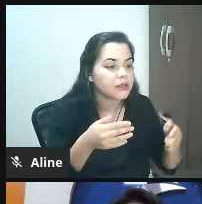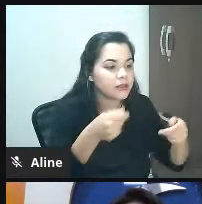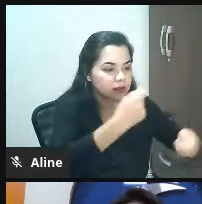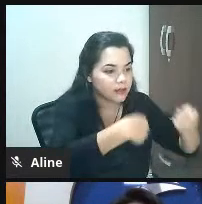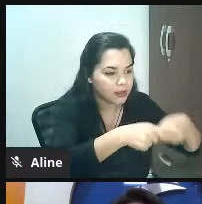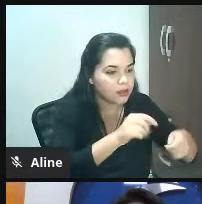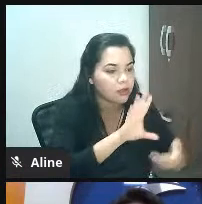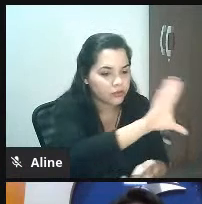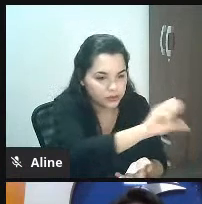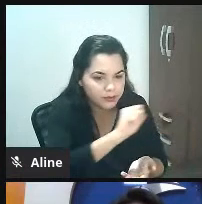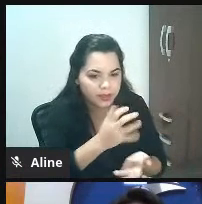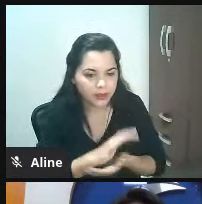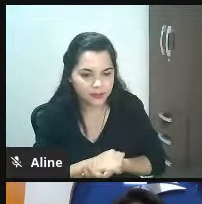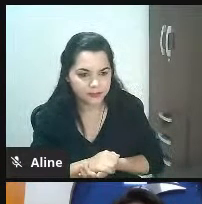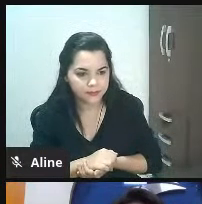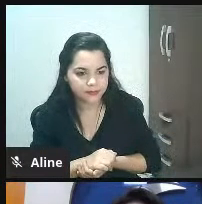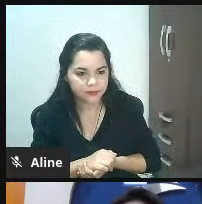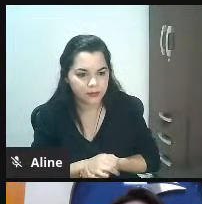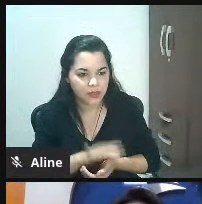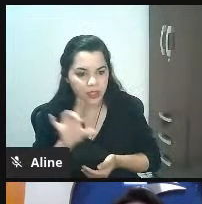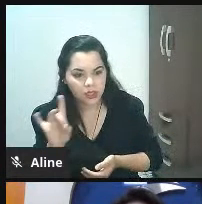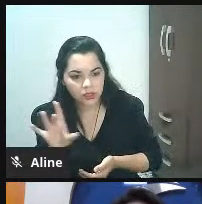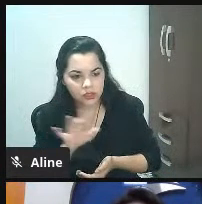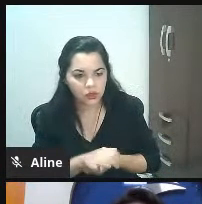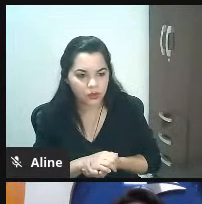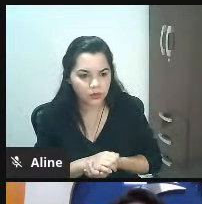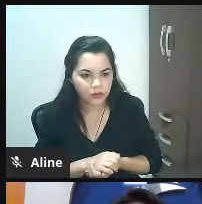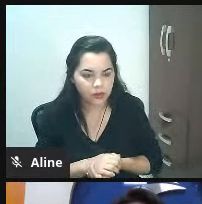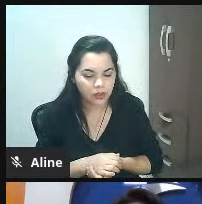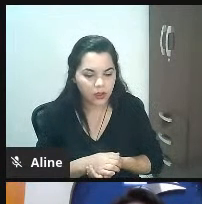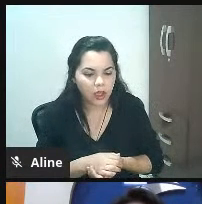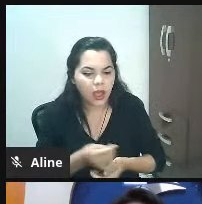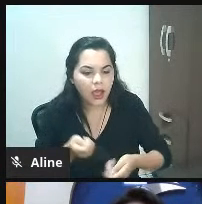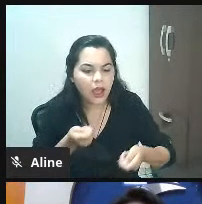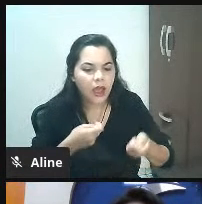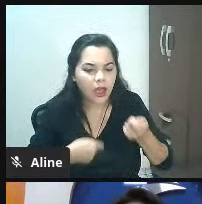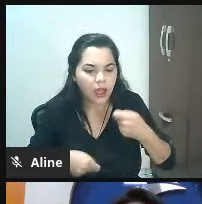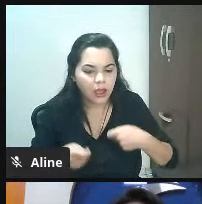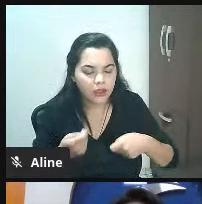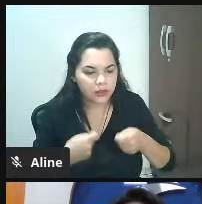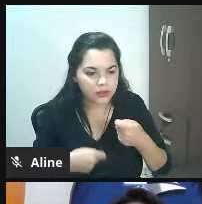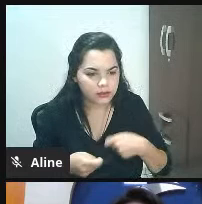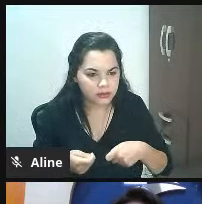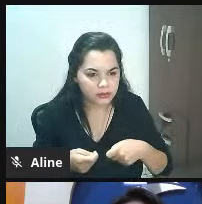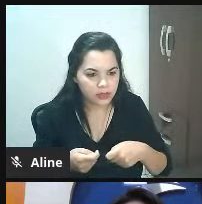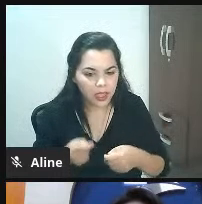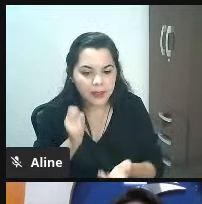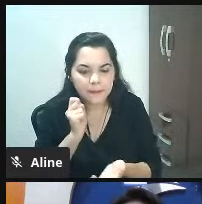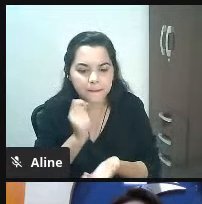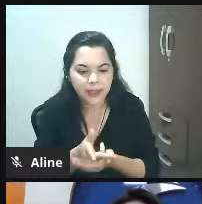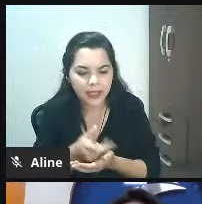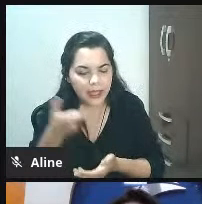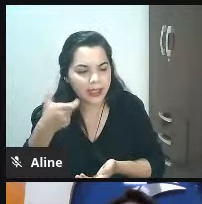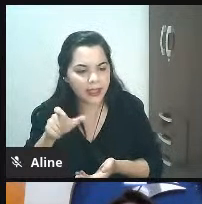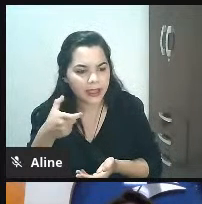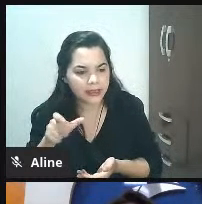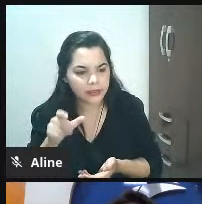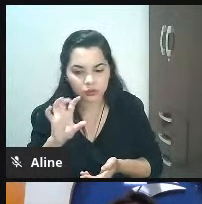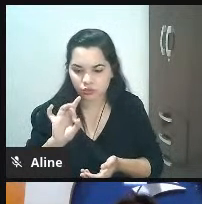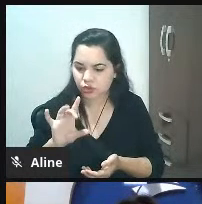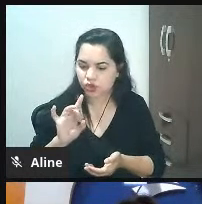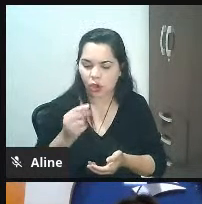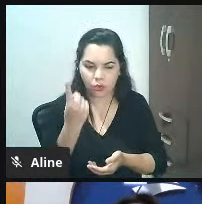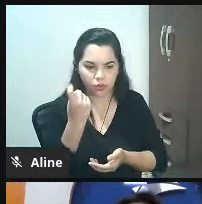alternativa de entrega só assim ou assado alternativa de pagamento como é que eu posso pagar só o cartão tal e o outro cartão não só esse